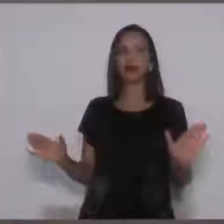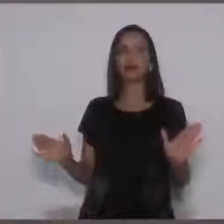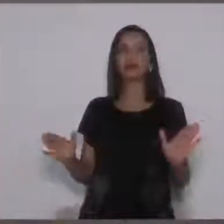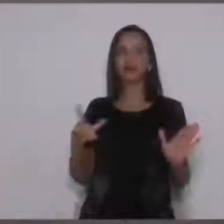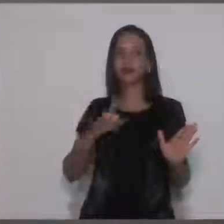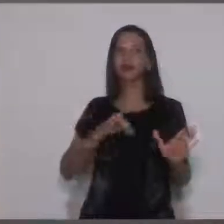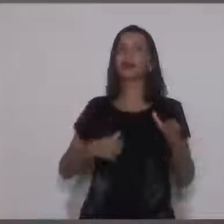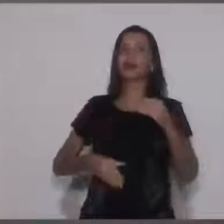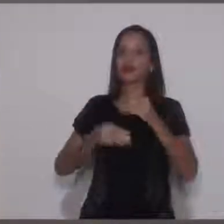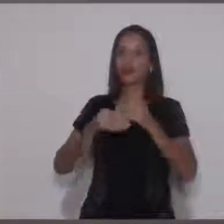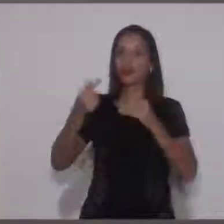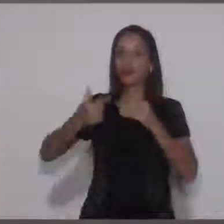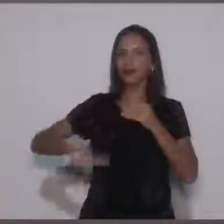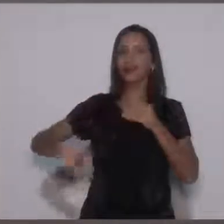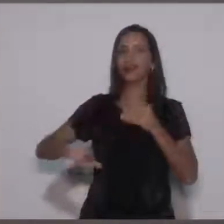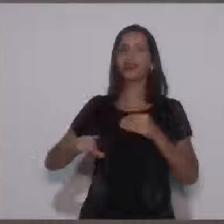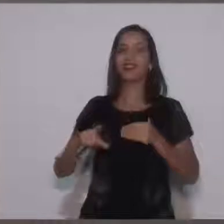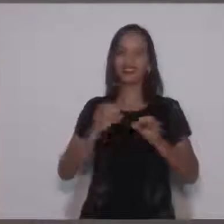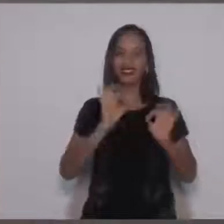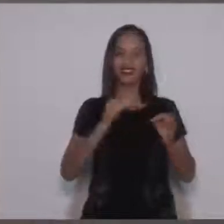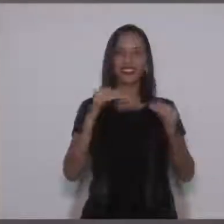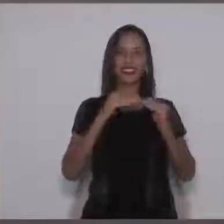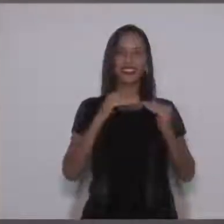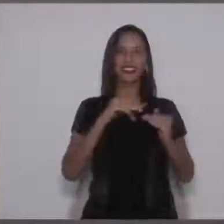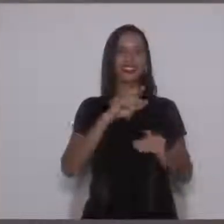faz emenda de novo, não vereador Paulinho Palmeira?